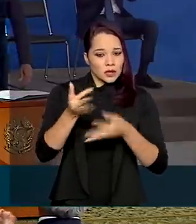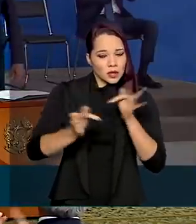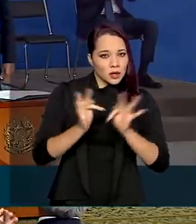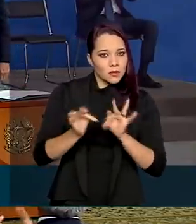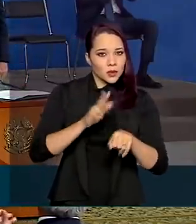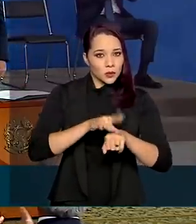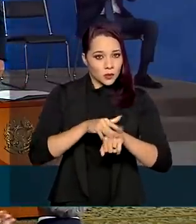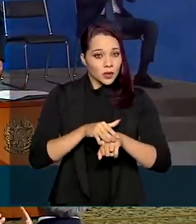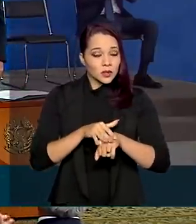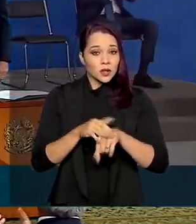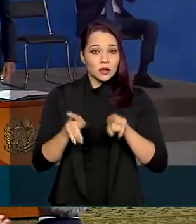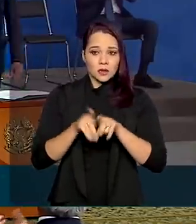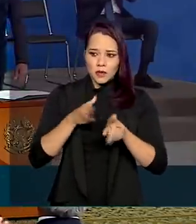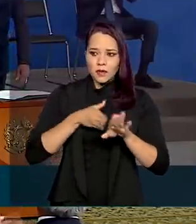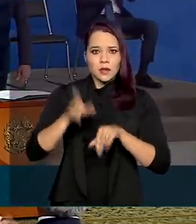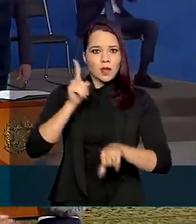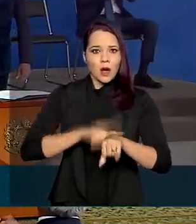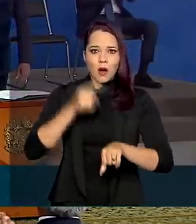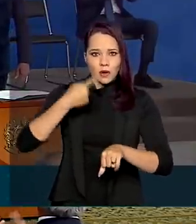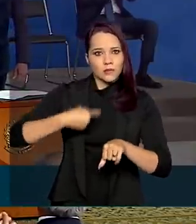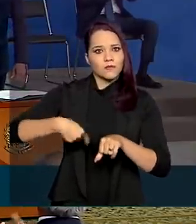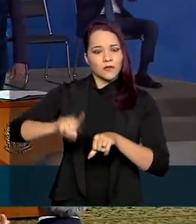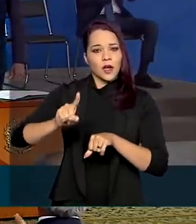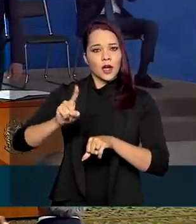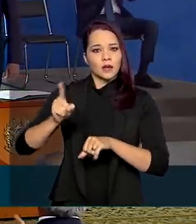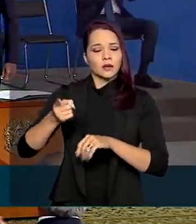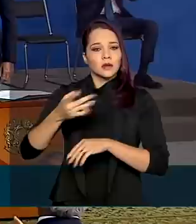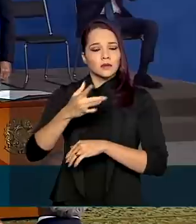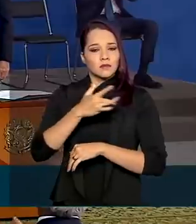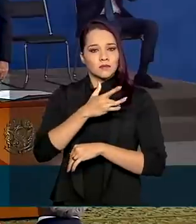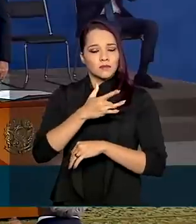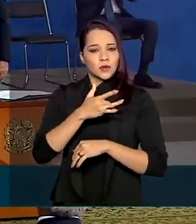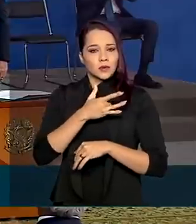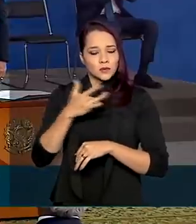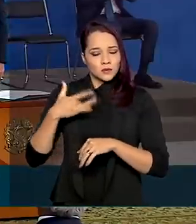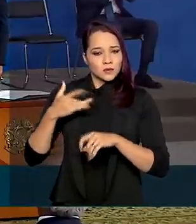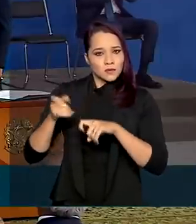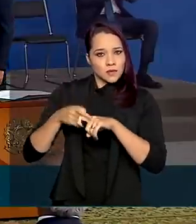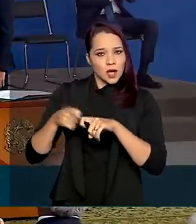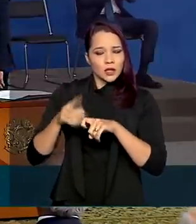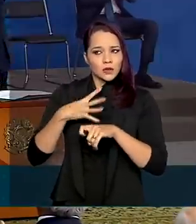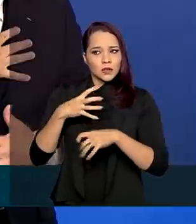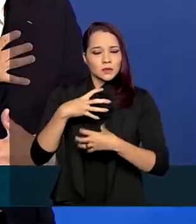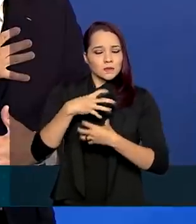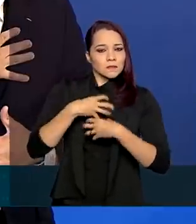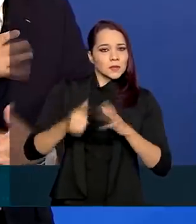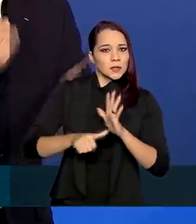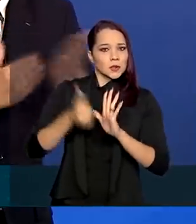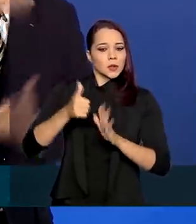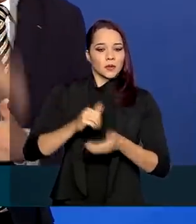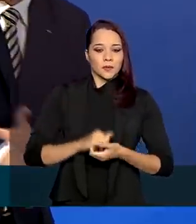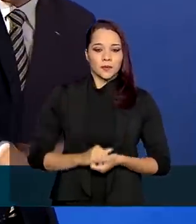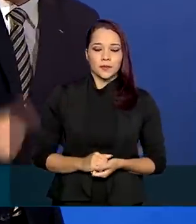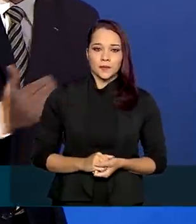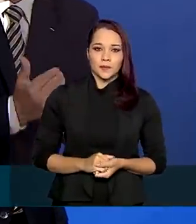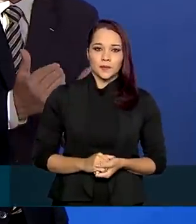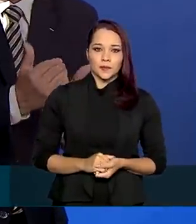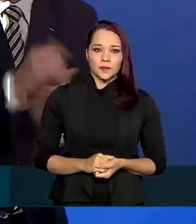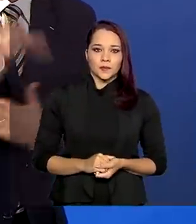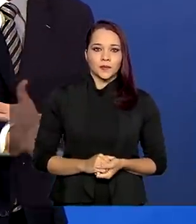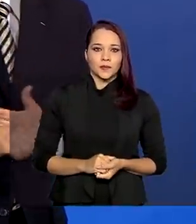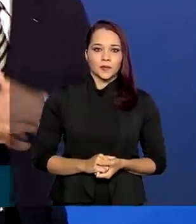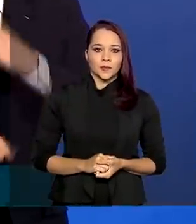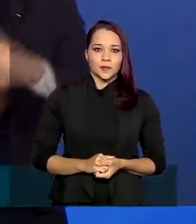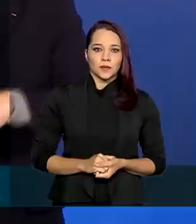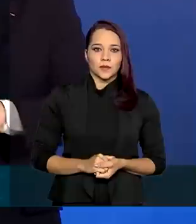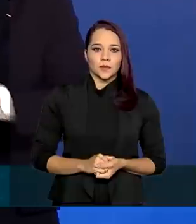população a procurar imediatamente uma unidade de saúde a partir dos primeiros sintomas. O aprendizado ao longo da pandemia